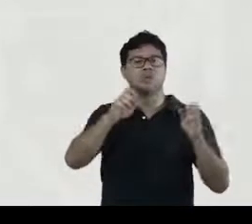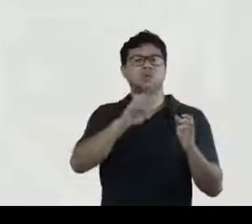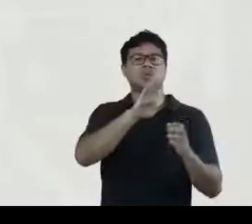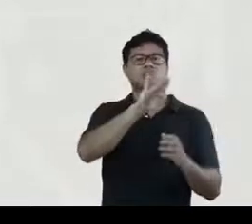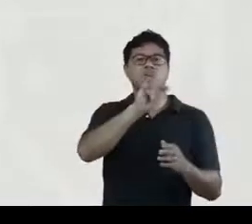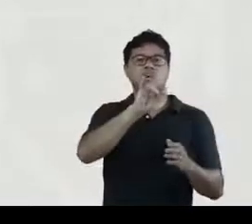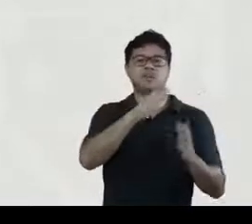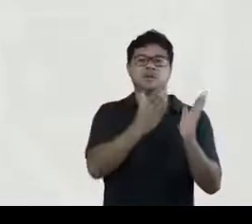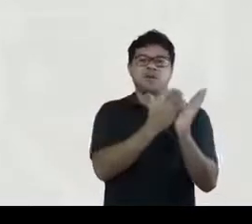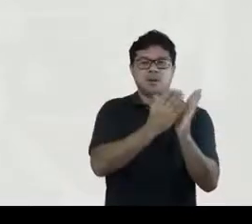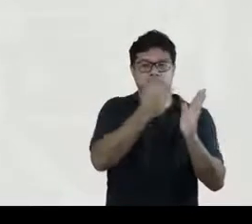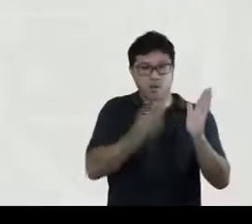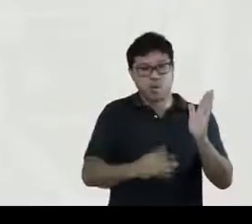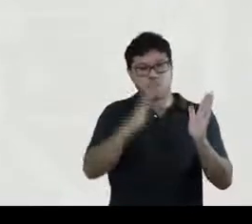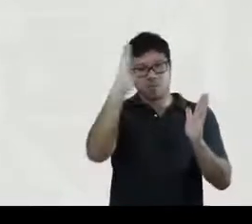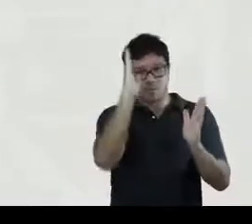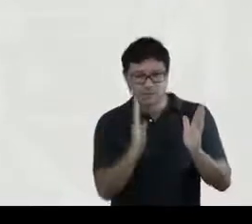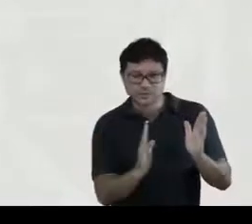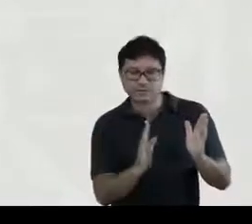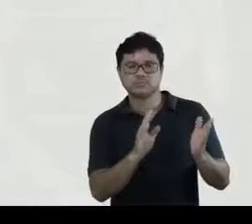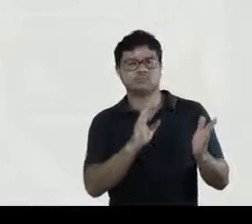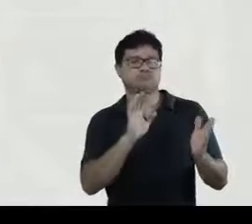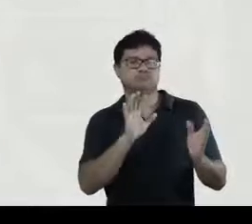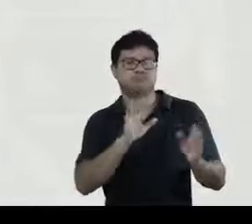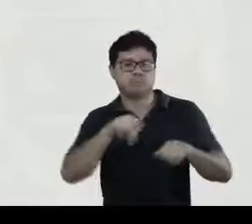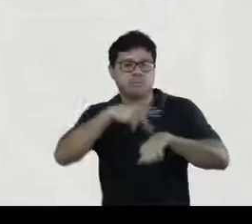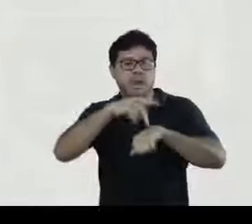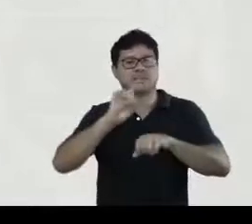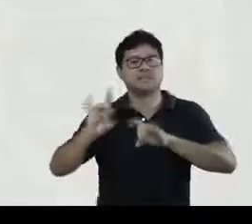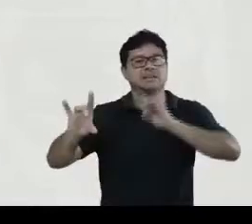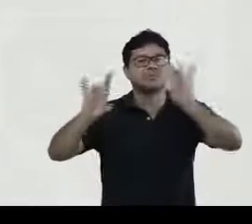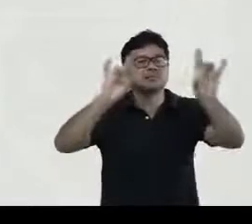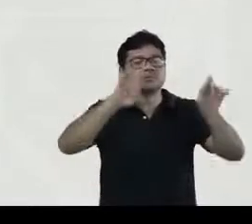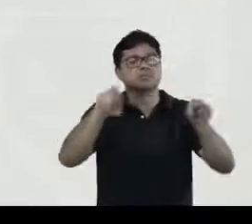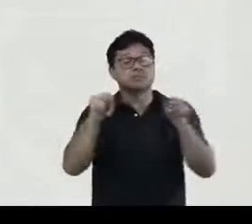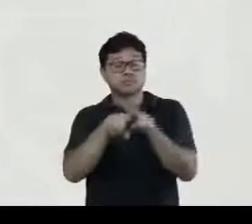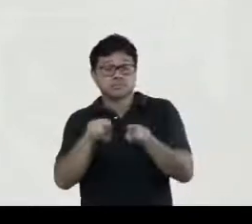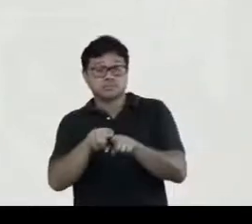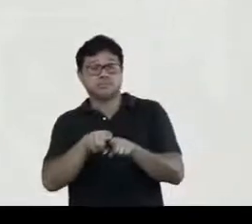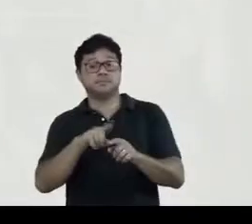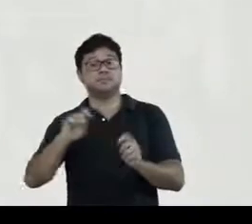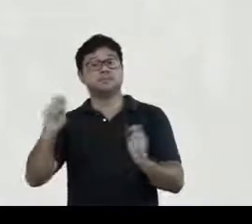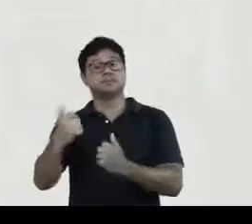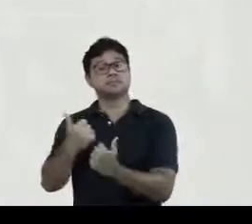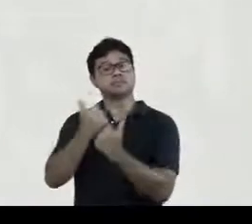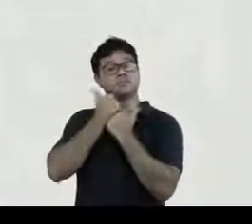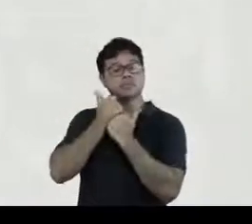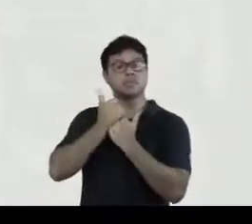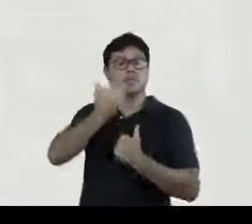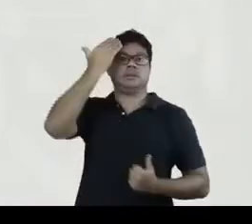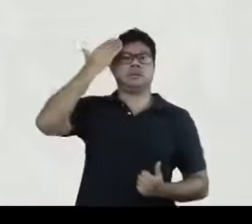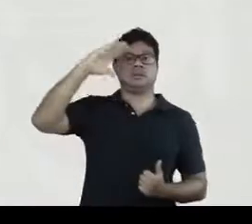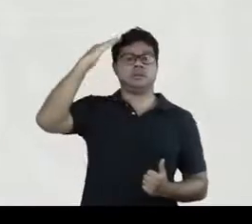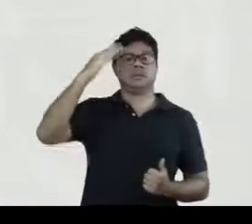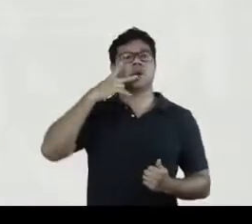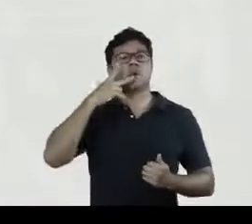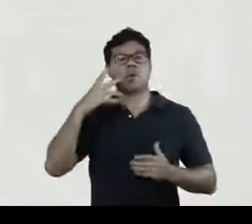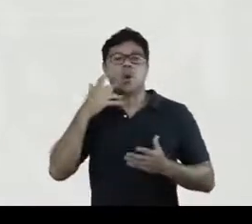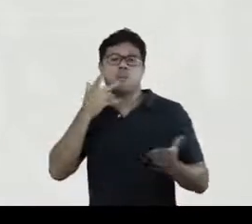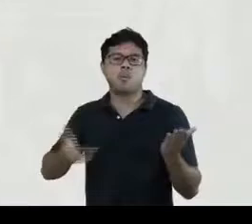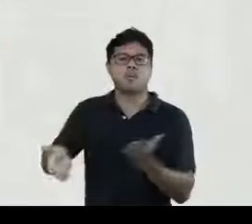bibliografias nacionais e de que maneira elas podem nos ajudar a entender esse